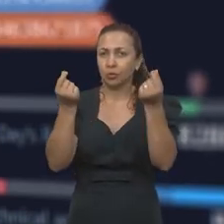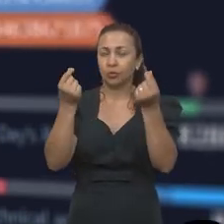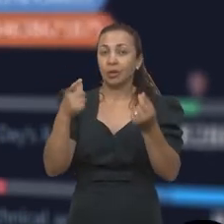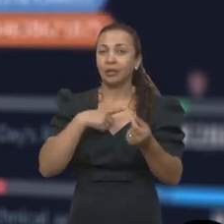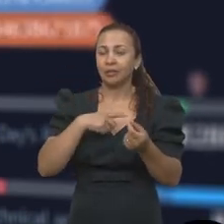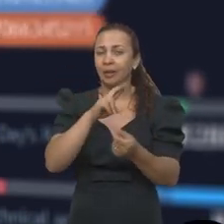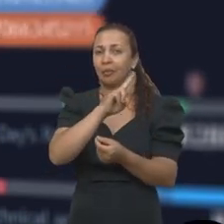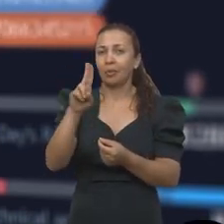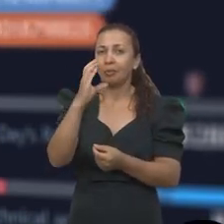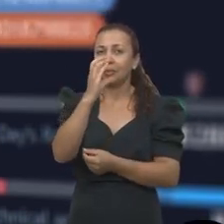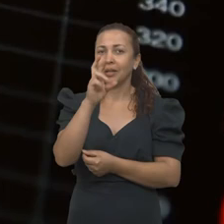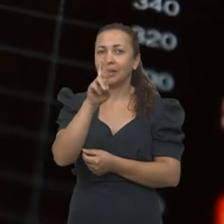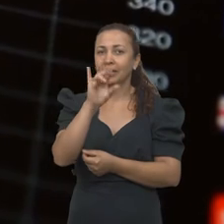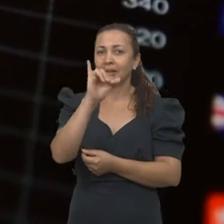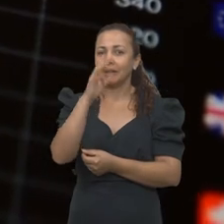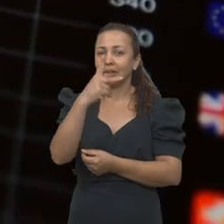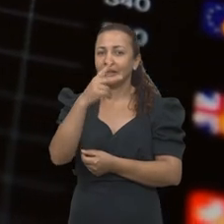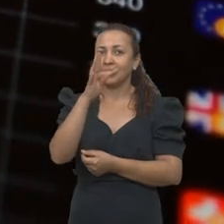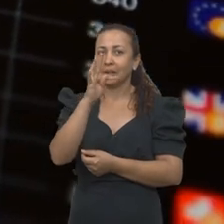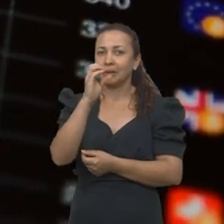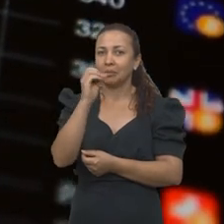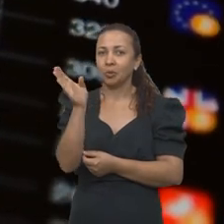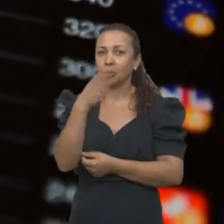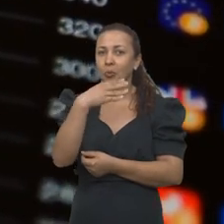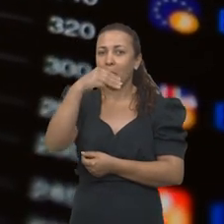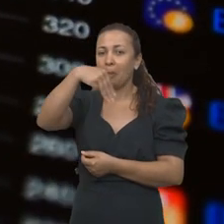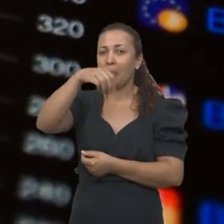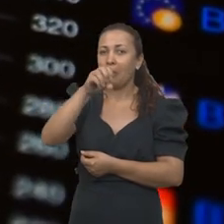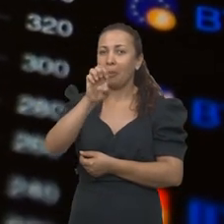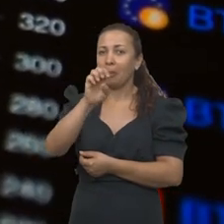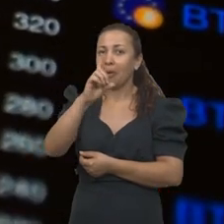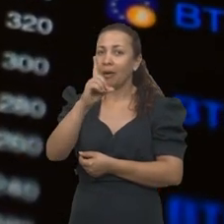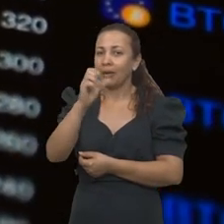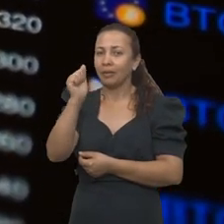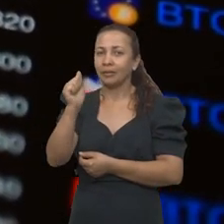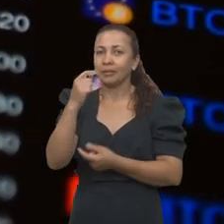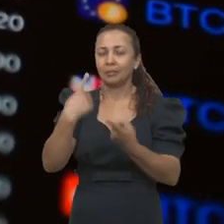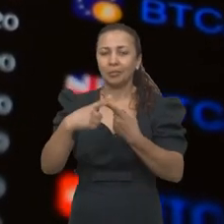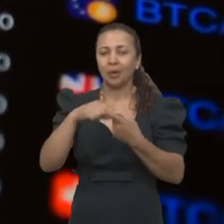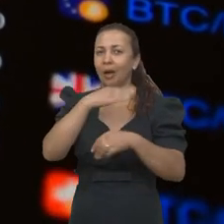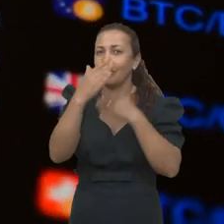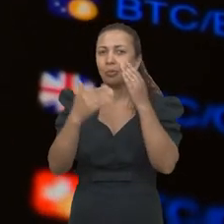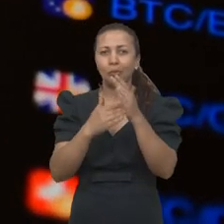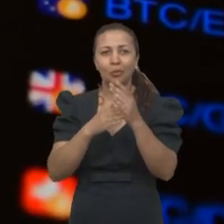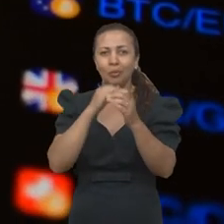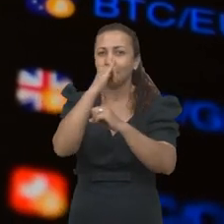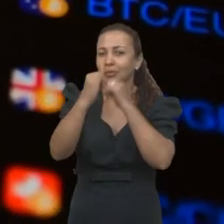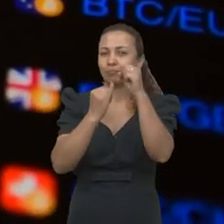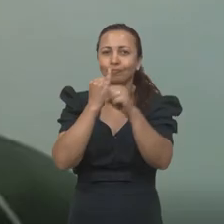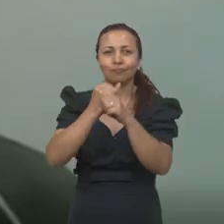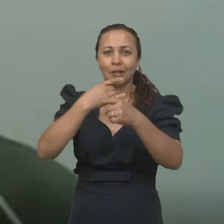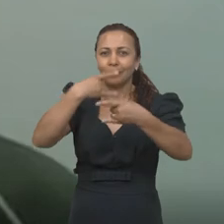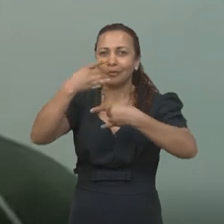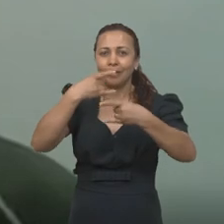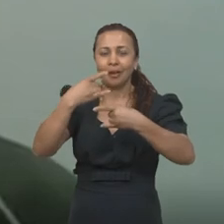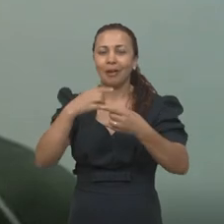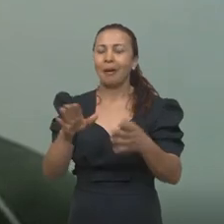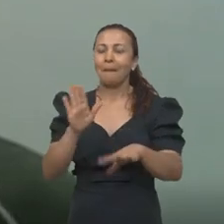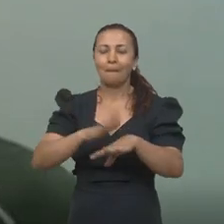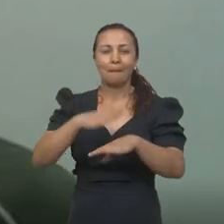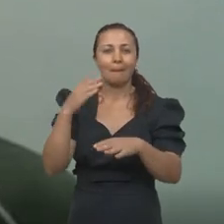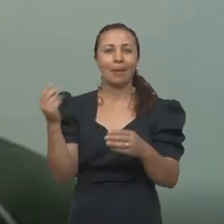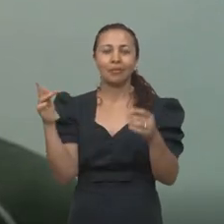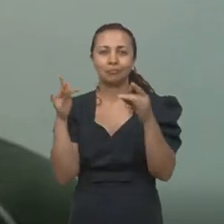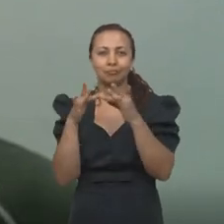Elas têm esse nome, criptomoedas, porque elas são moedas totalmente digitais, né? E baseadas em criptografia. Mas sua característica